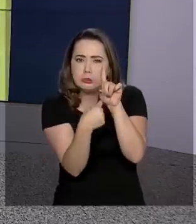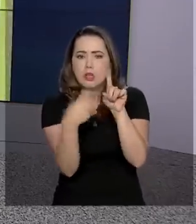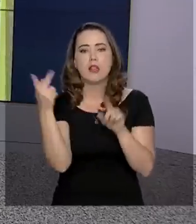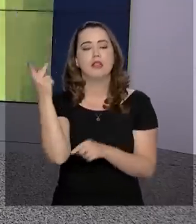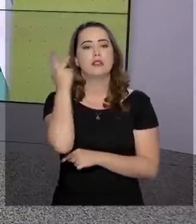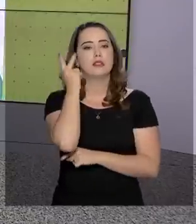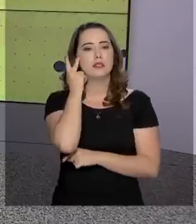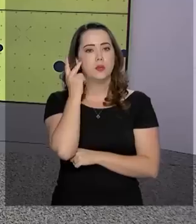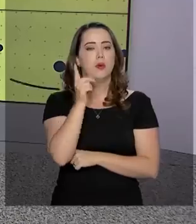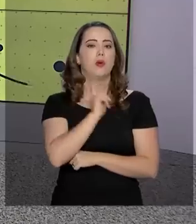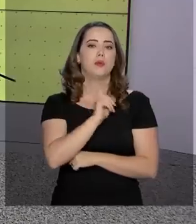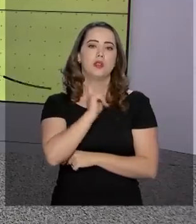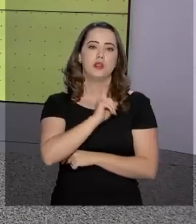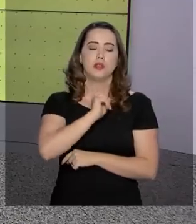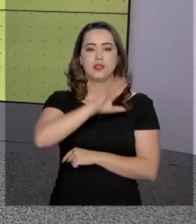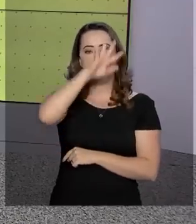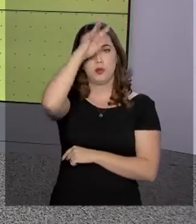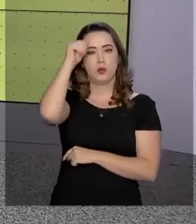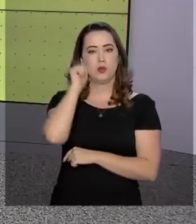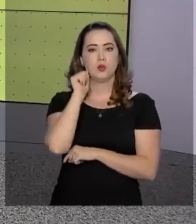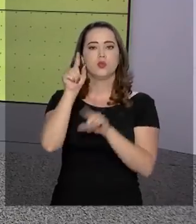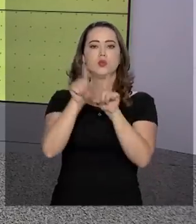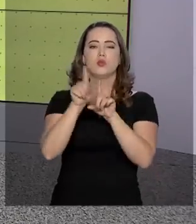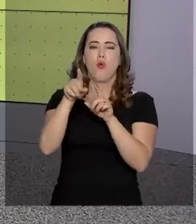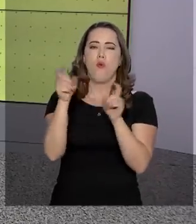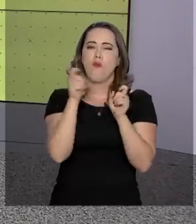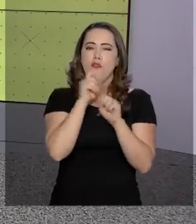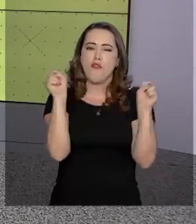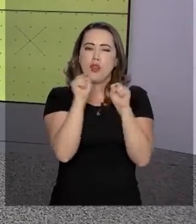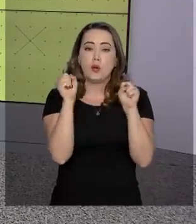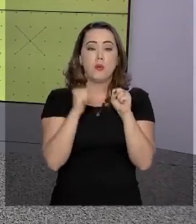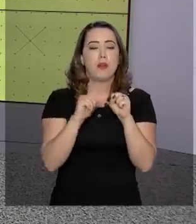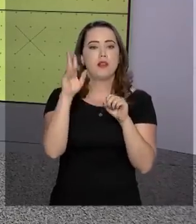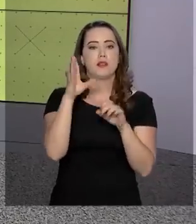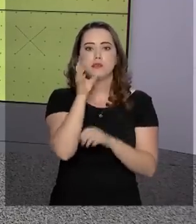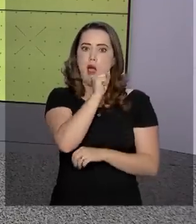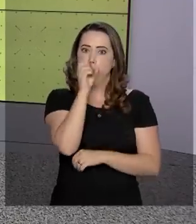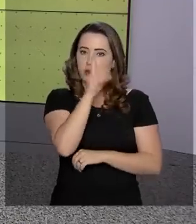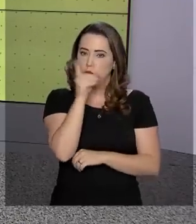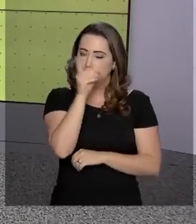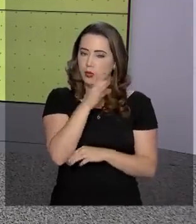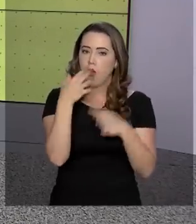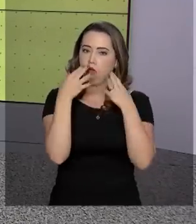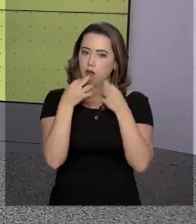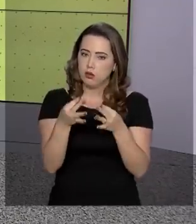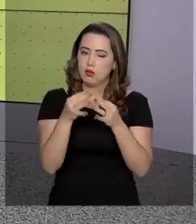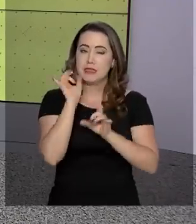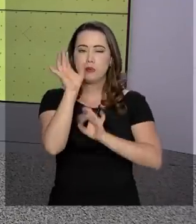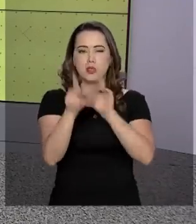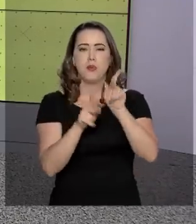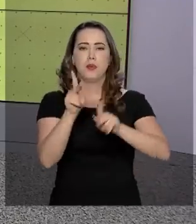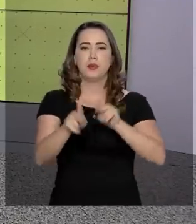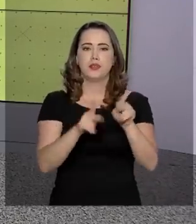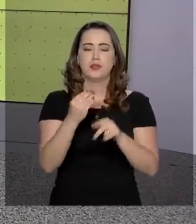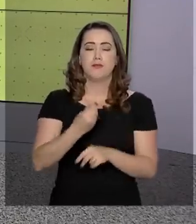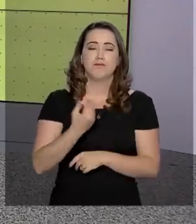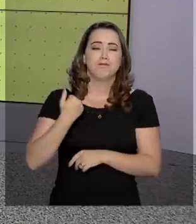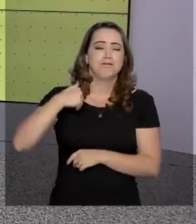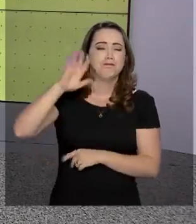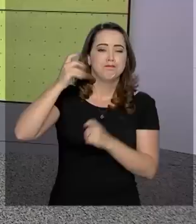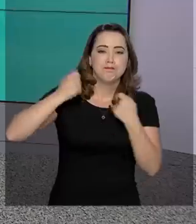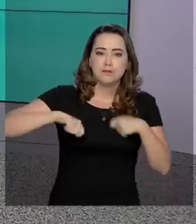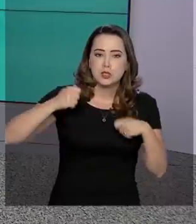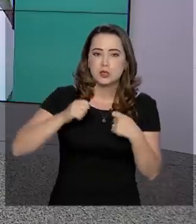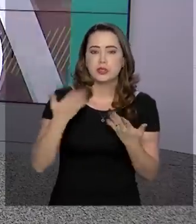Gerais e Mato Grosso do Sul, o frio mais intenso deve ocorrer no final de semana. O alerta é em especial para a população mais